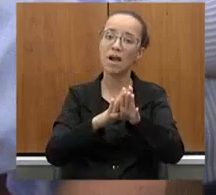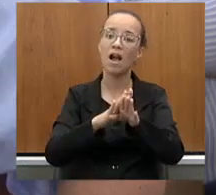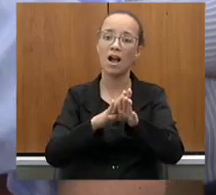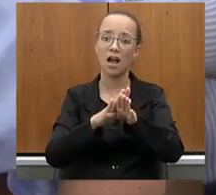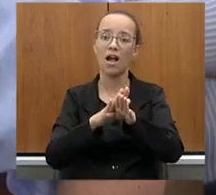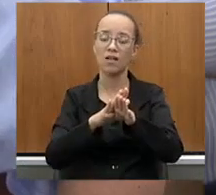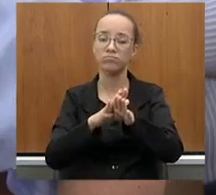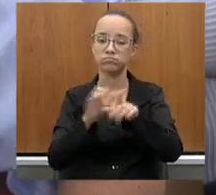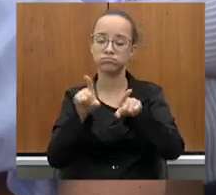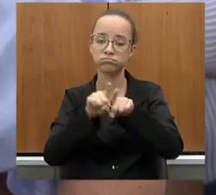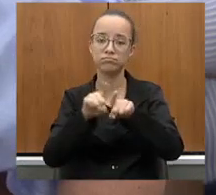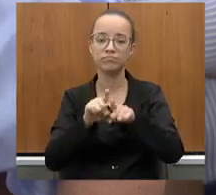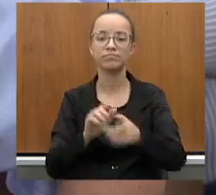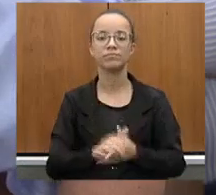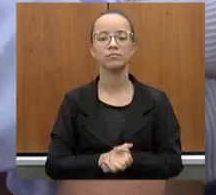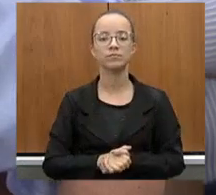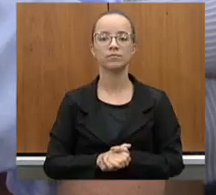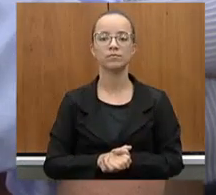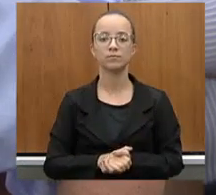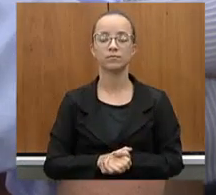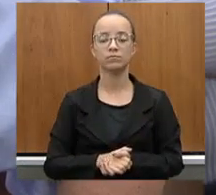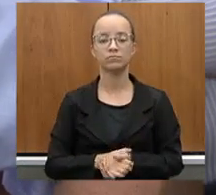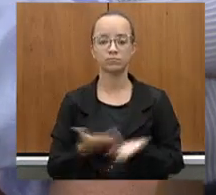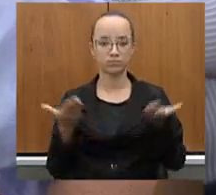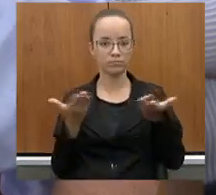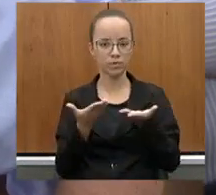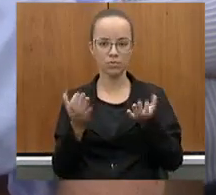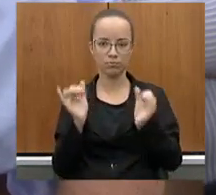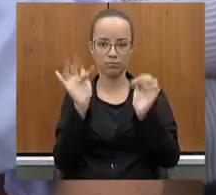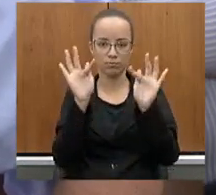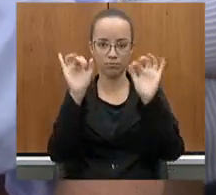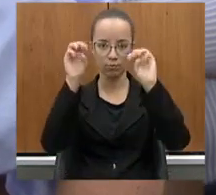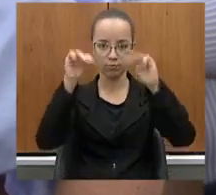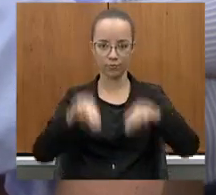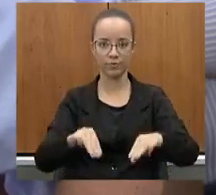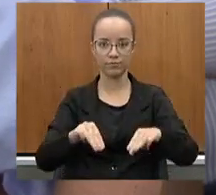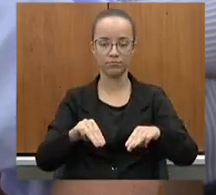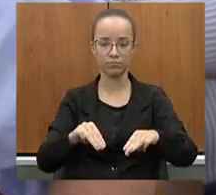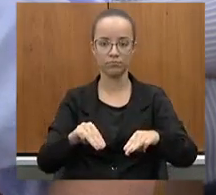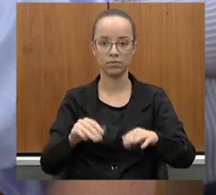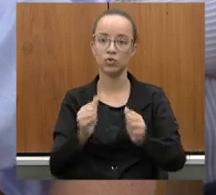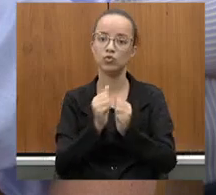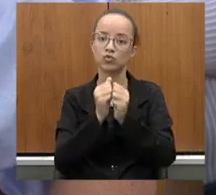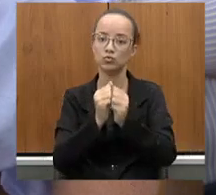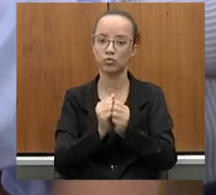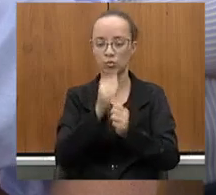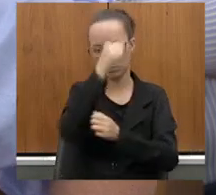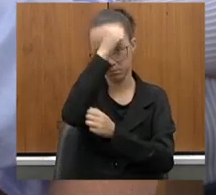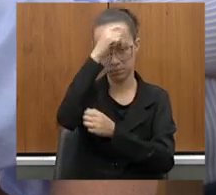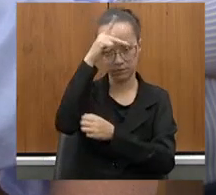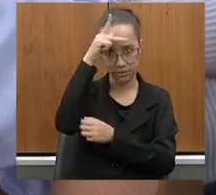salda da divisa. E, por fim, junto ao prefeito Aécio,